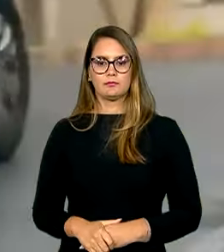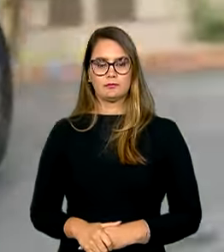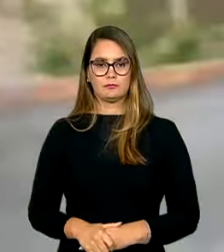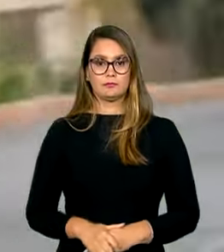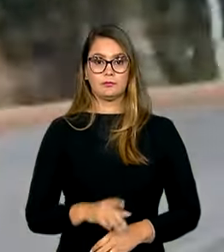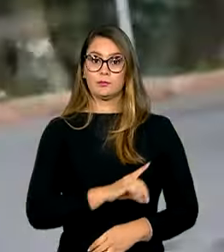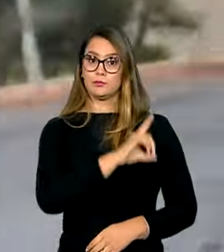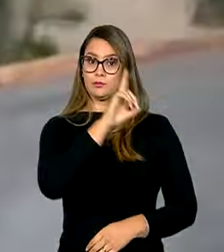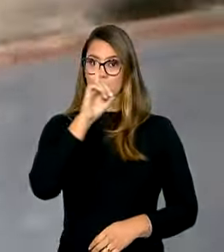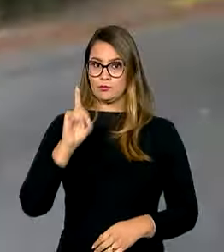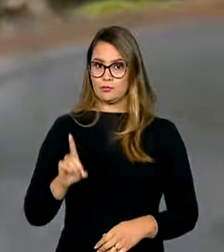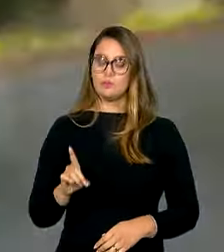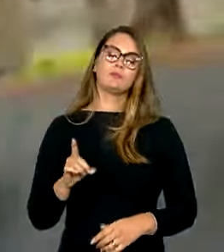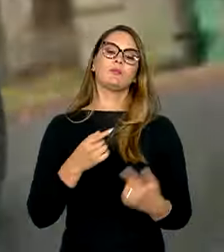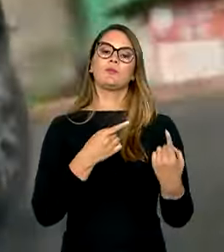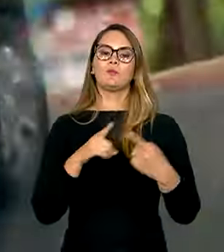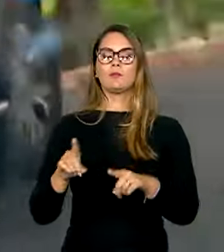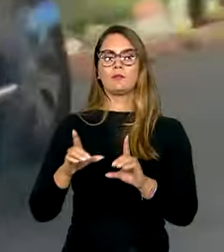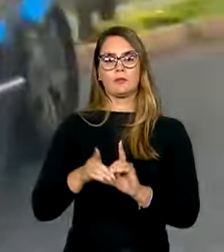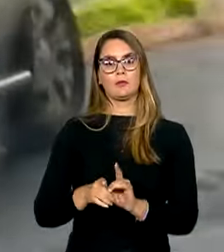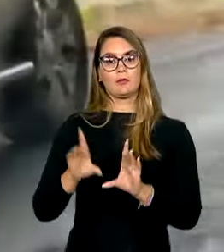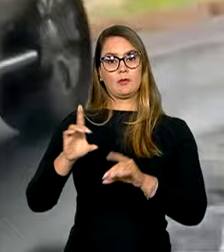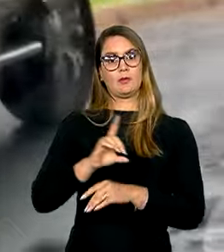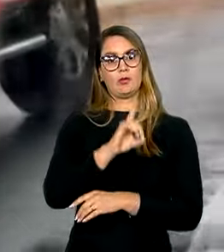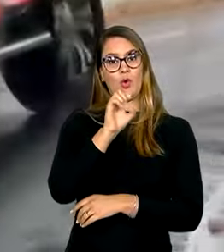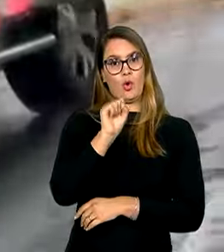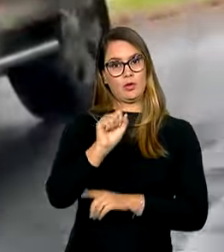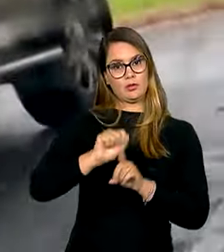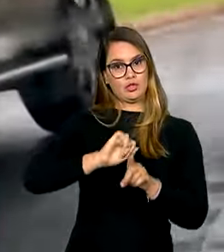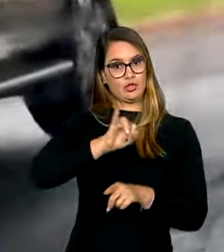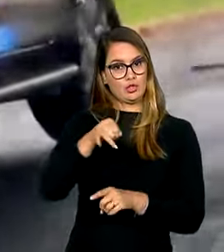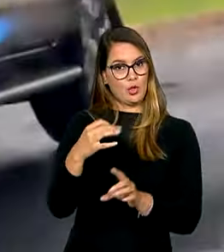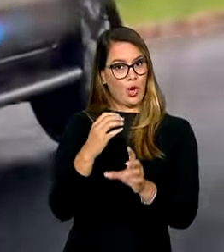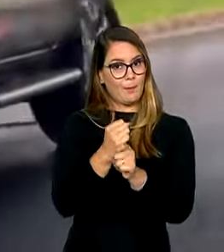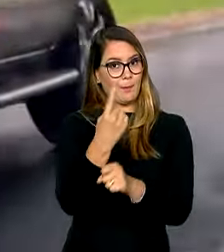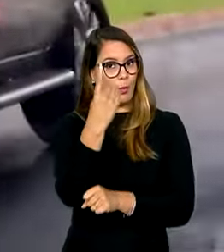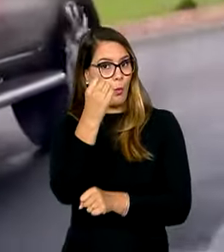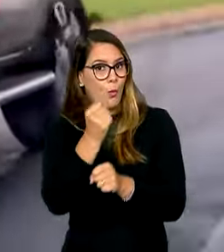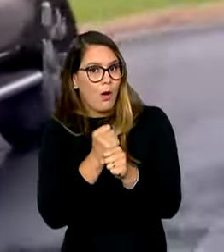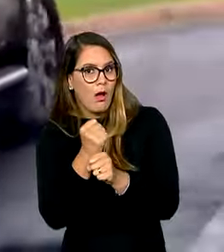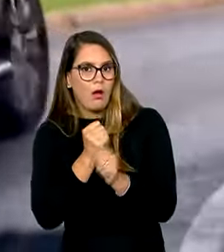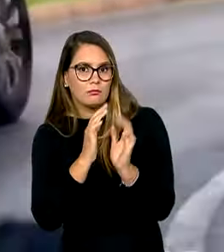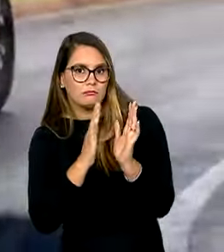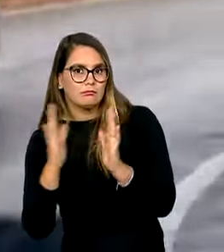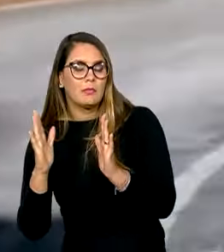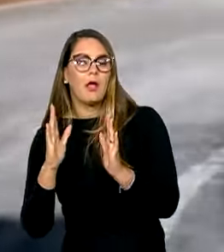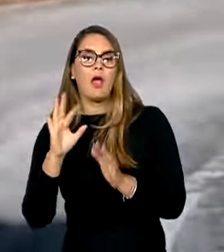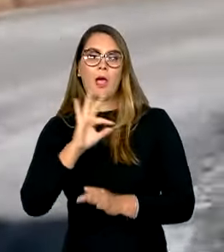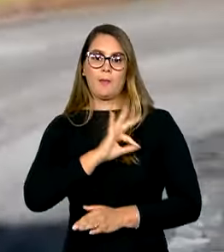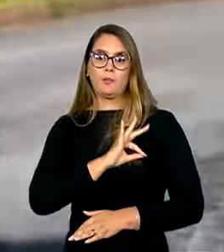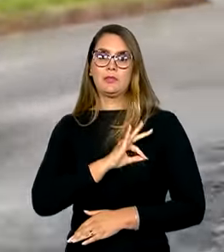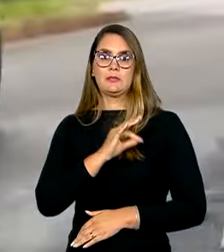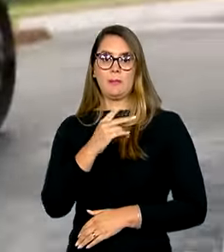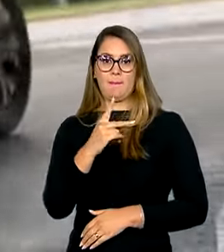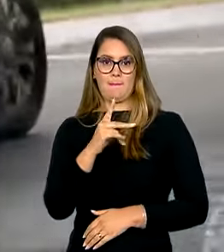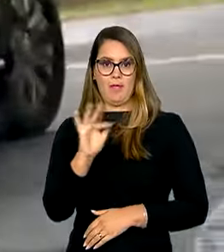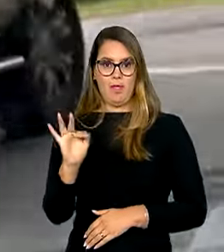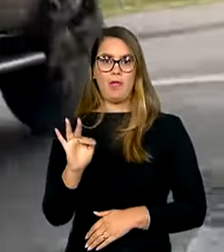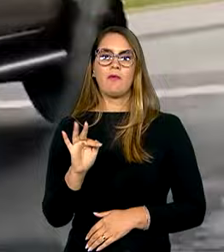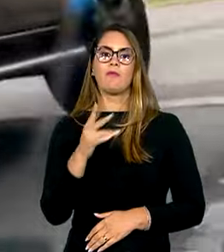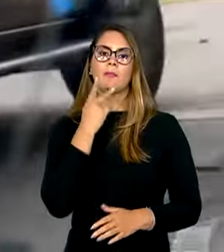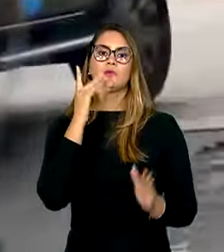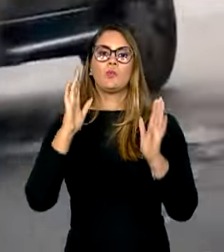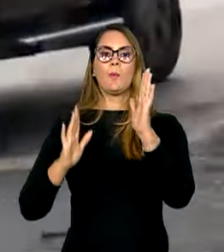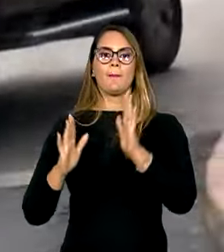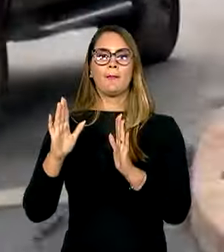No dia em os atos antidemocráticos de 8 de janeiro completam um ano, a Polícia Federal deflagrou mais uma etapa da